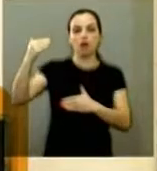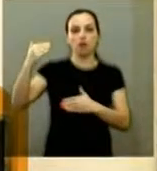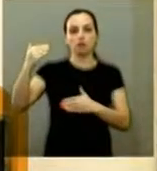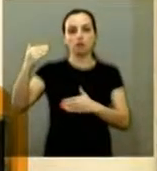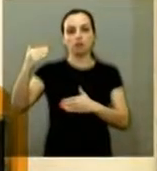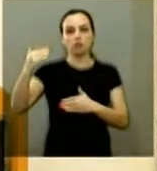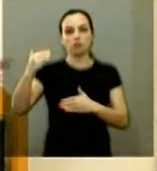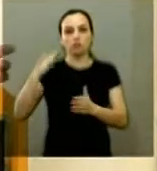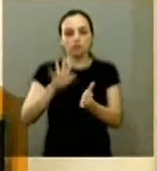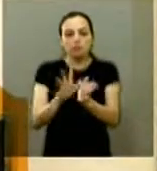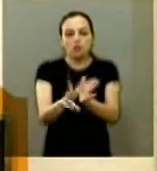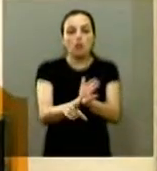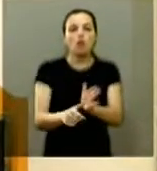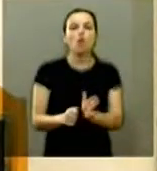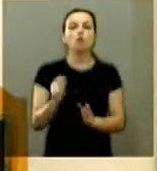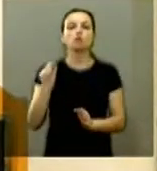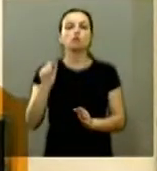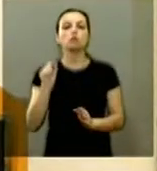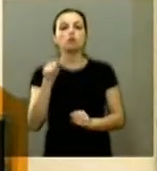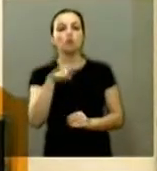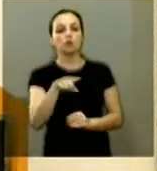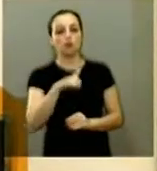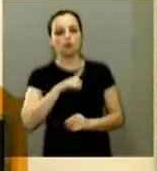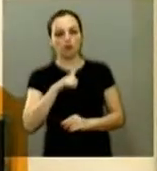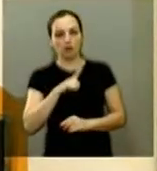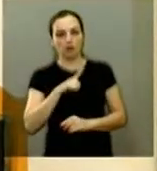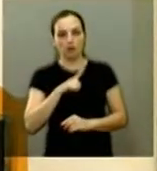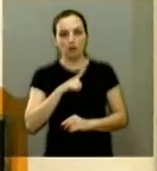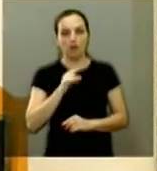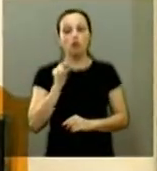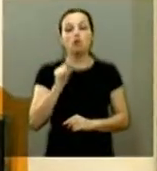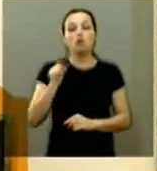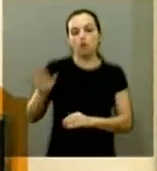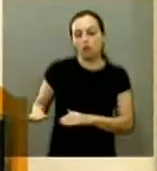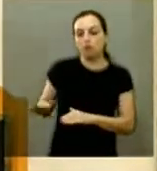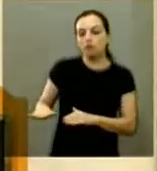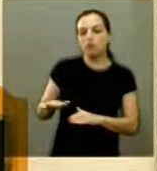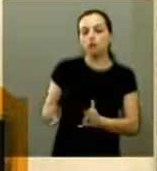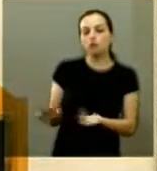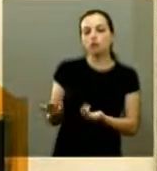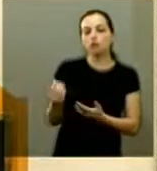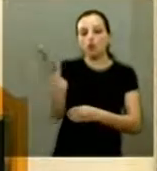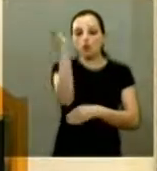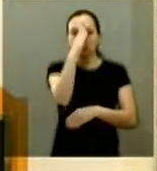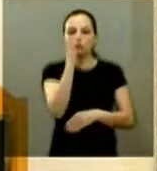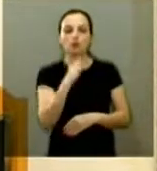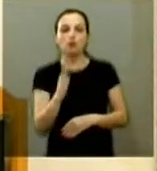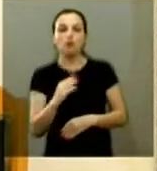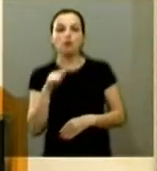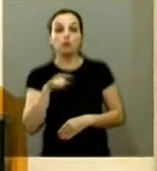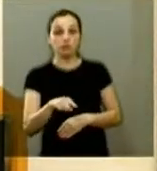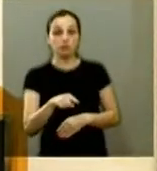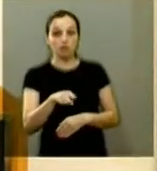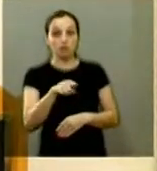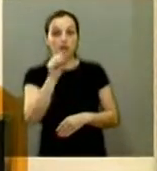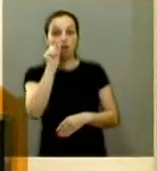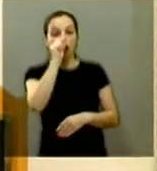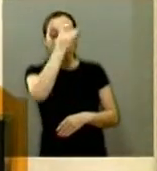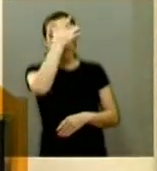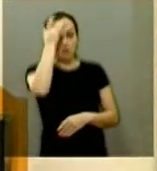aí está e o que será desse país dos nossos jovens e das nossas crianças se aqueles grandes militantes